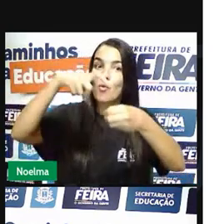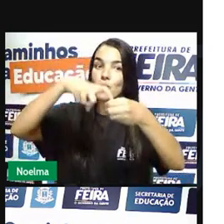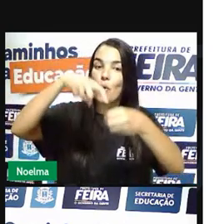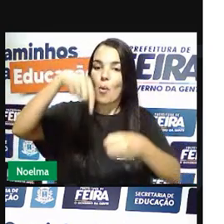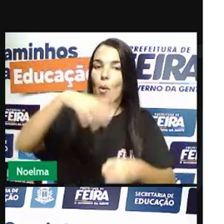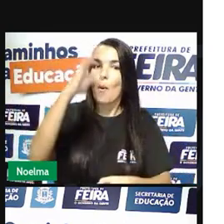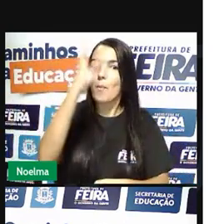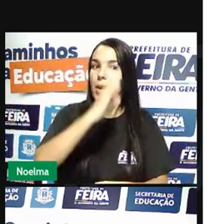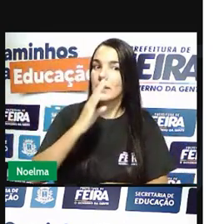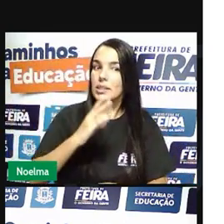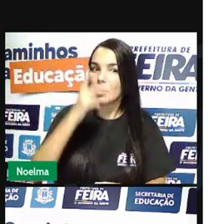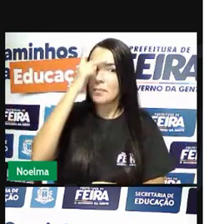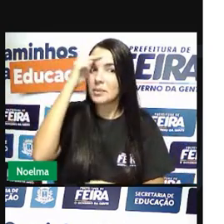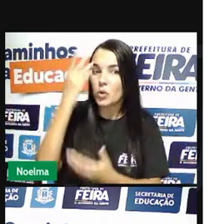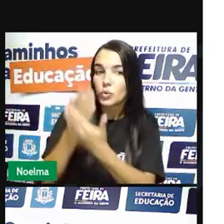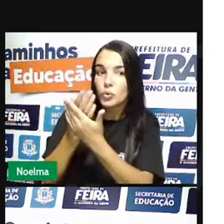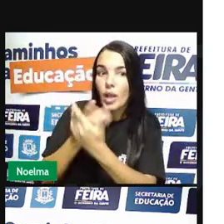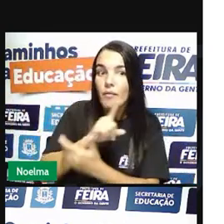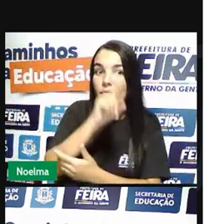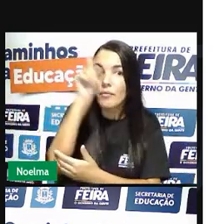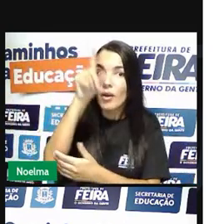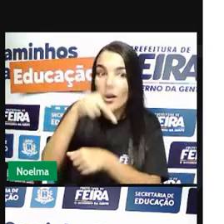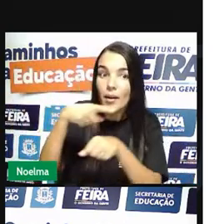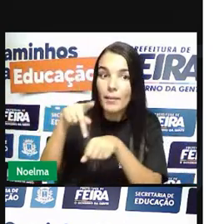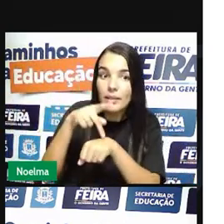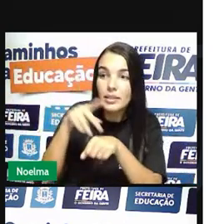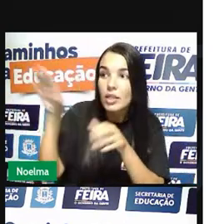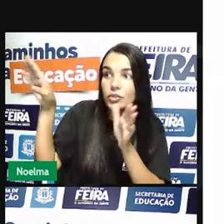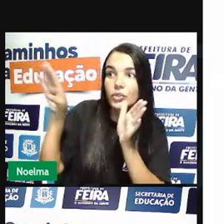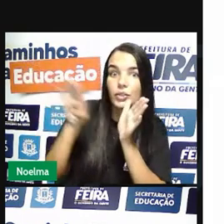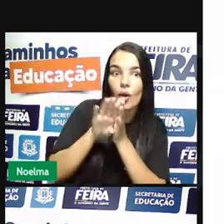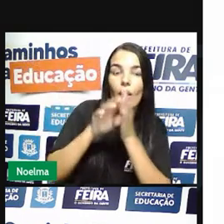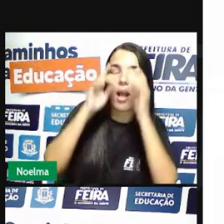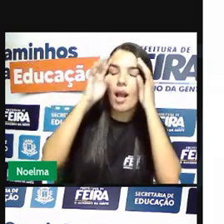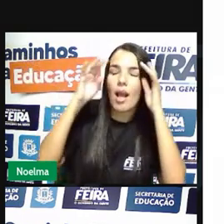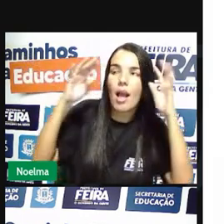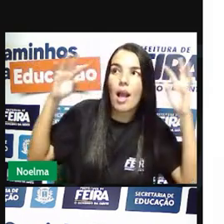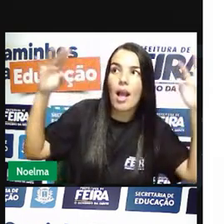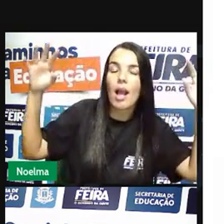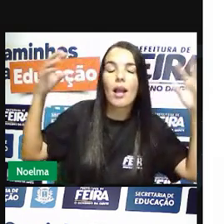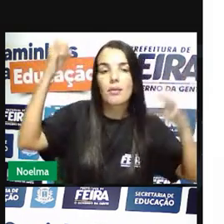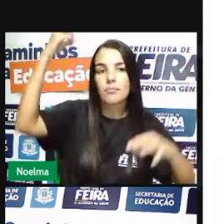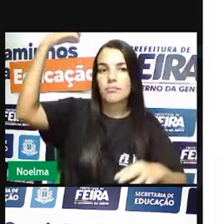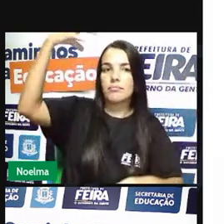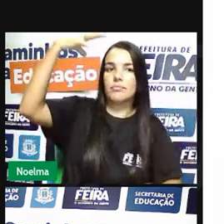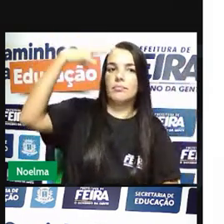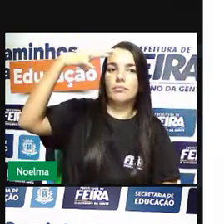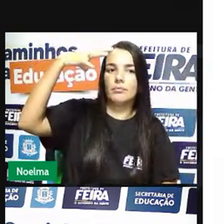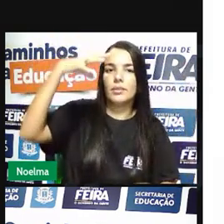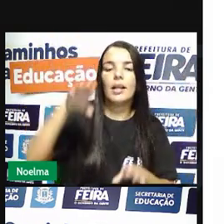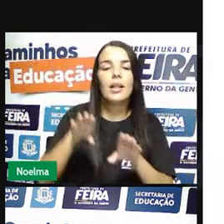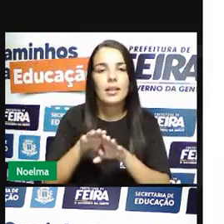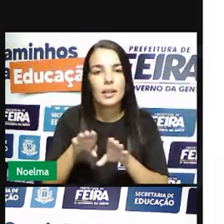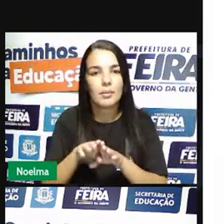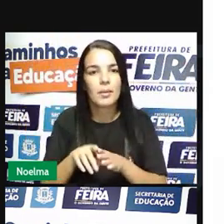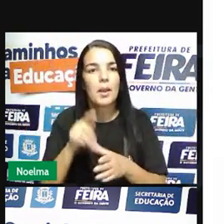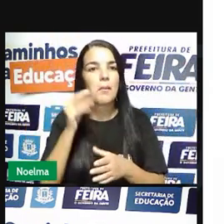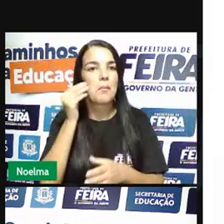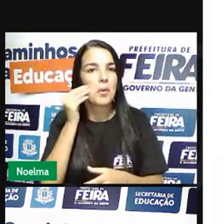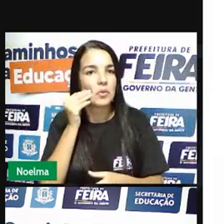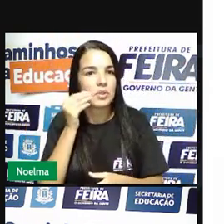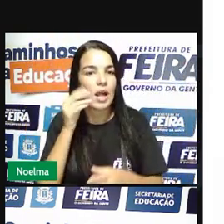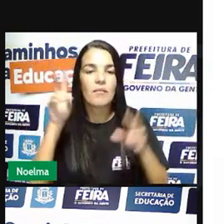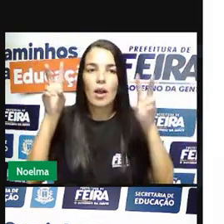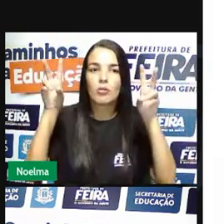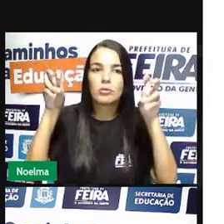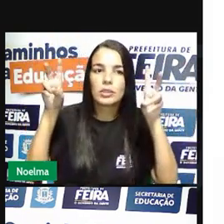Brasil, algumas pessoas vieram, né, de lá com essas ideias de iluminismo, onde apregoavam aí temas